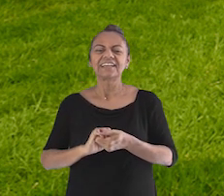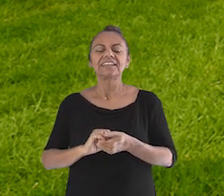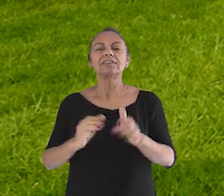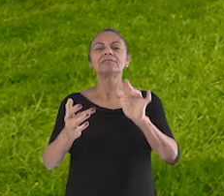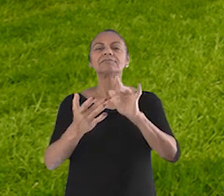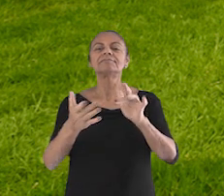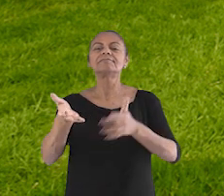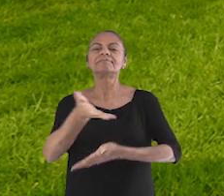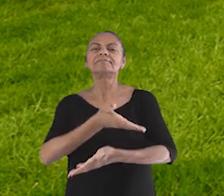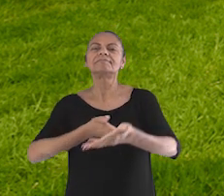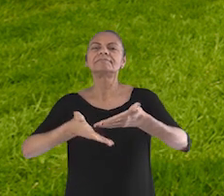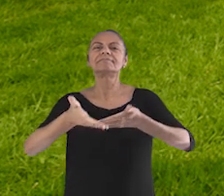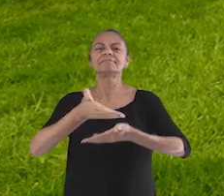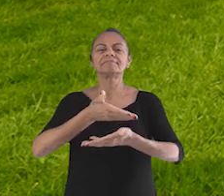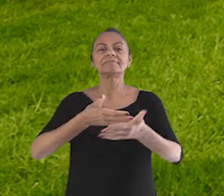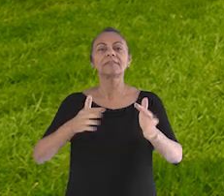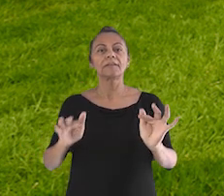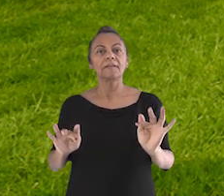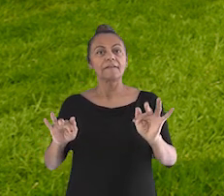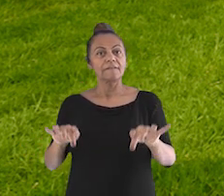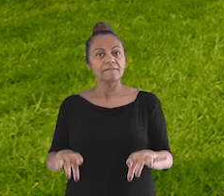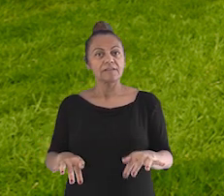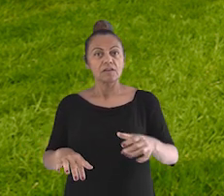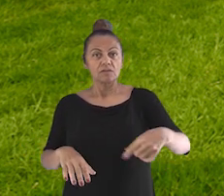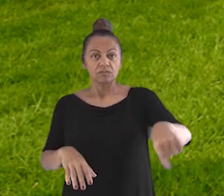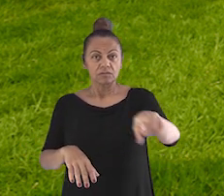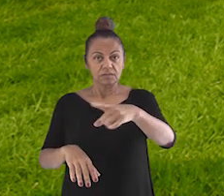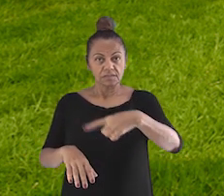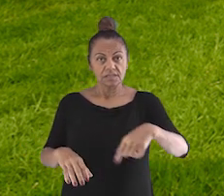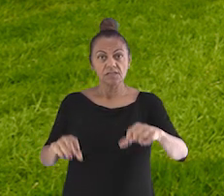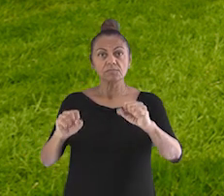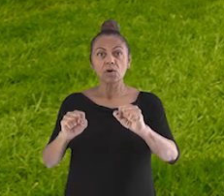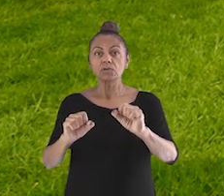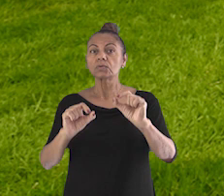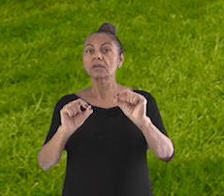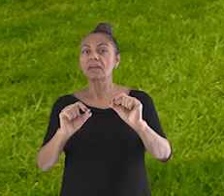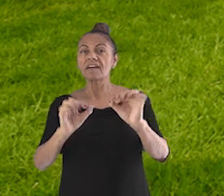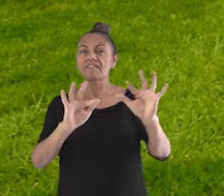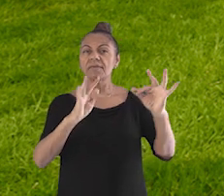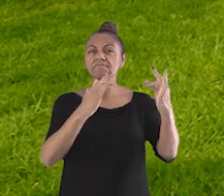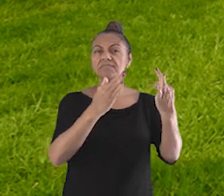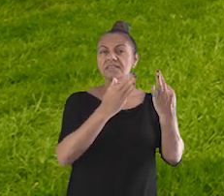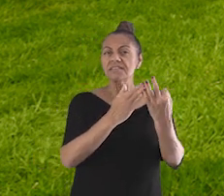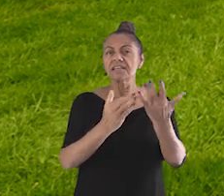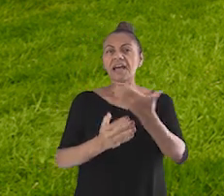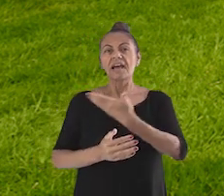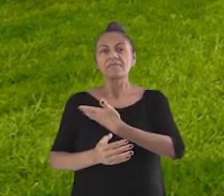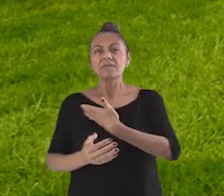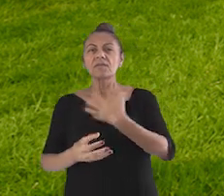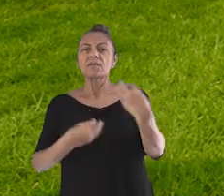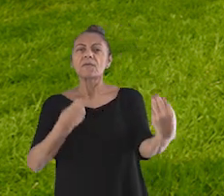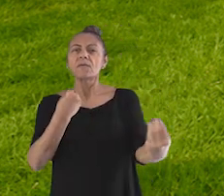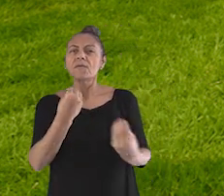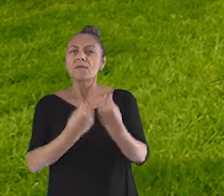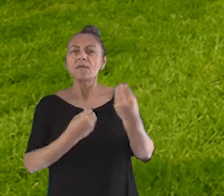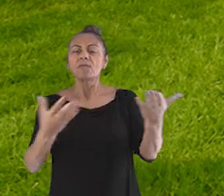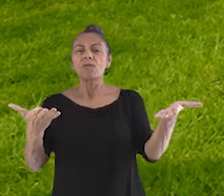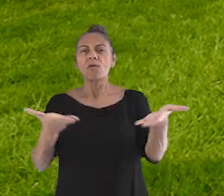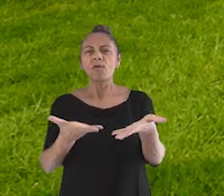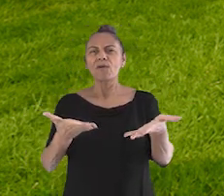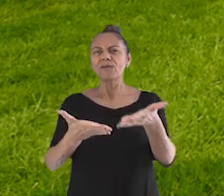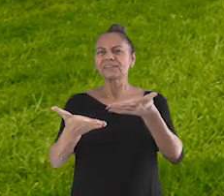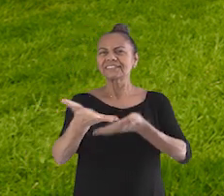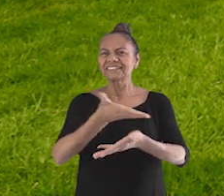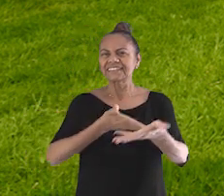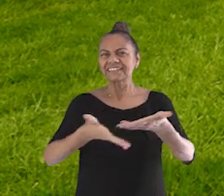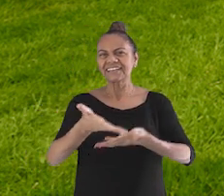Nossa interação está chegando ao fim. Mas você pode contar para seus familiares e amigos como foi